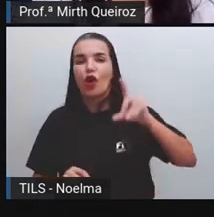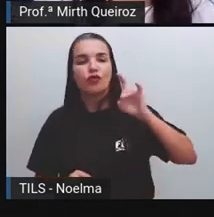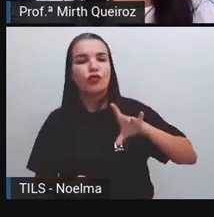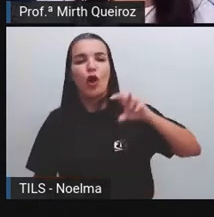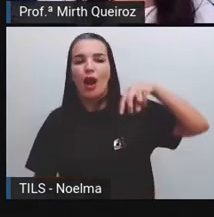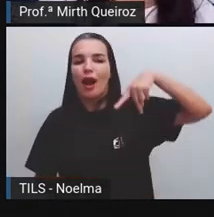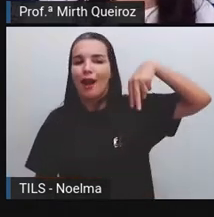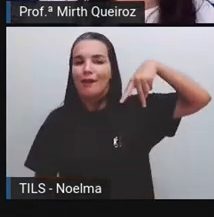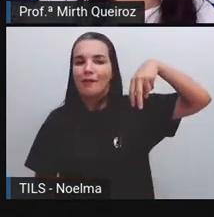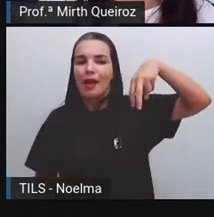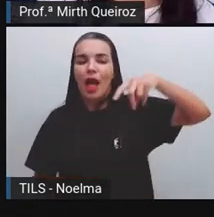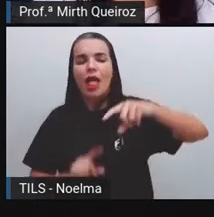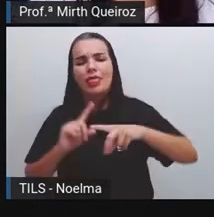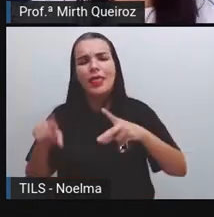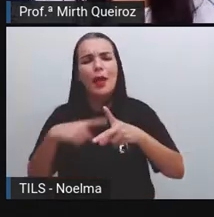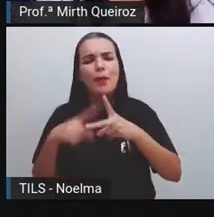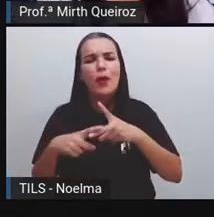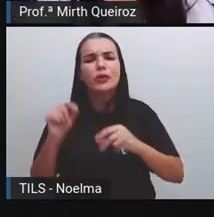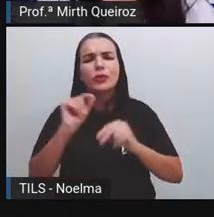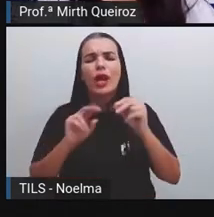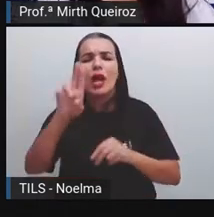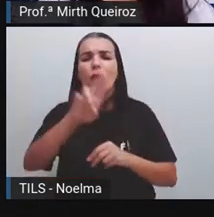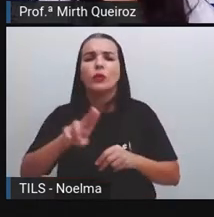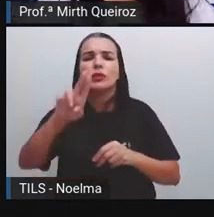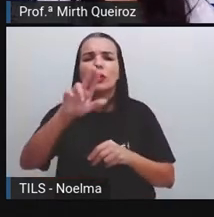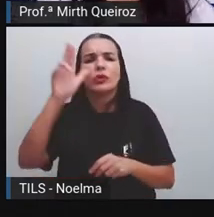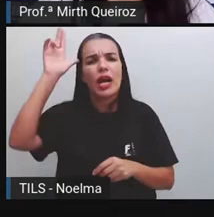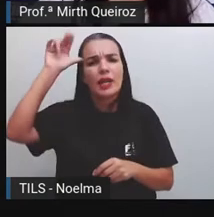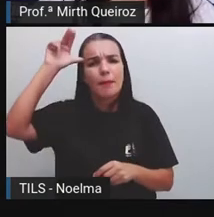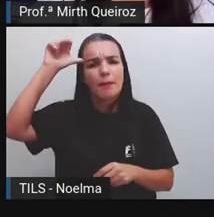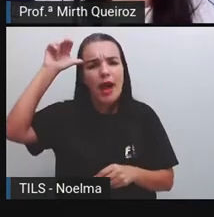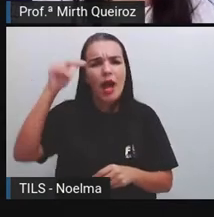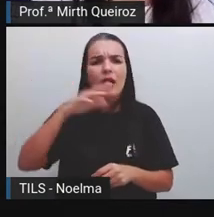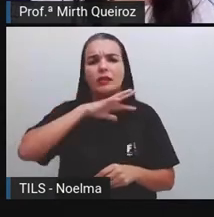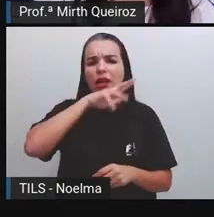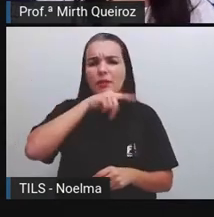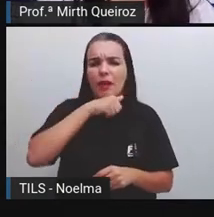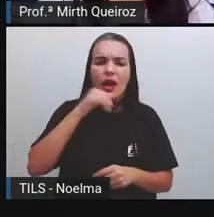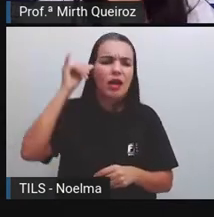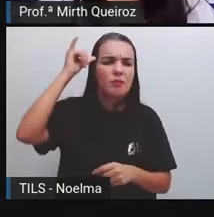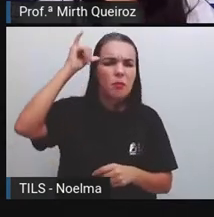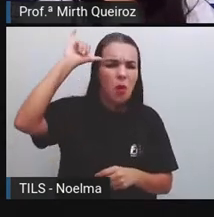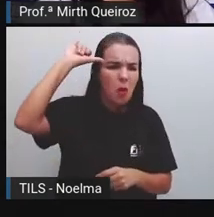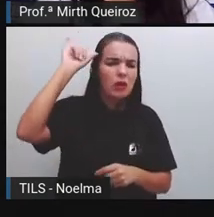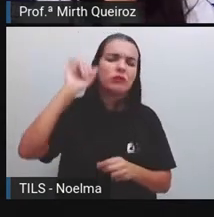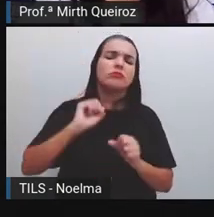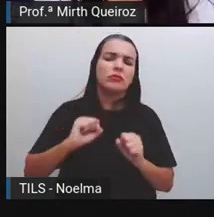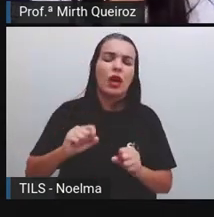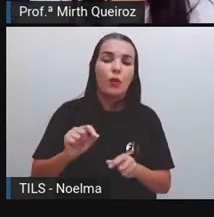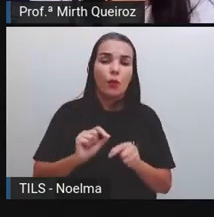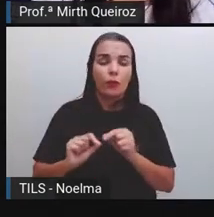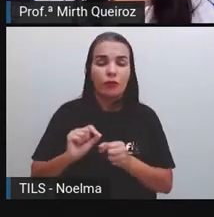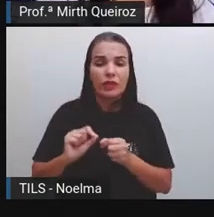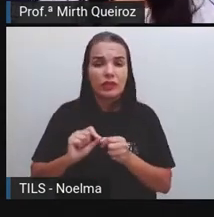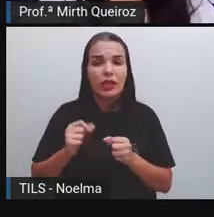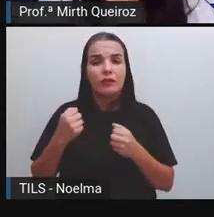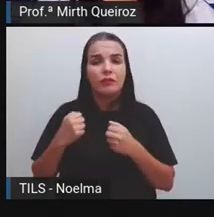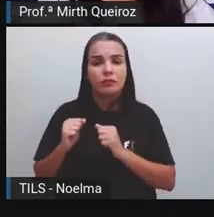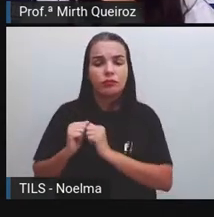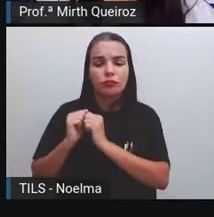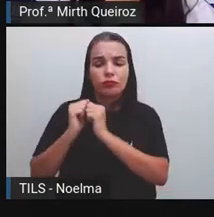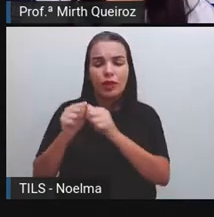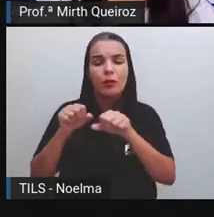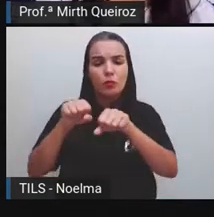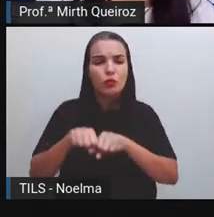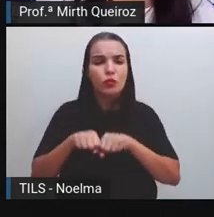E, posteriormente, começaram a utilizar os animais, quando os animais foram domesticados, né? Seria o